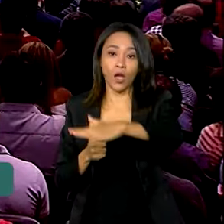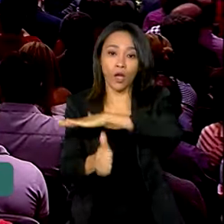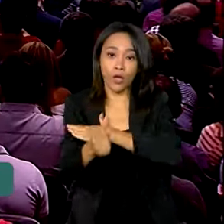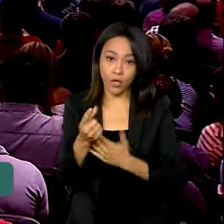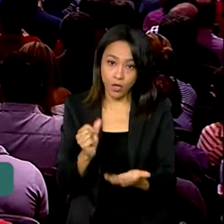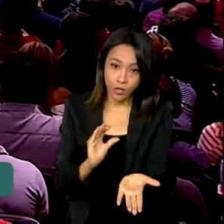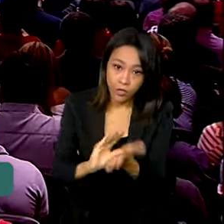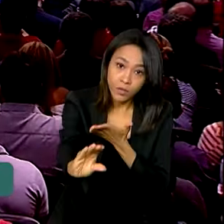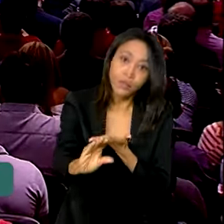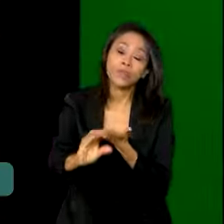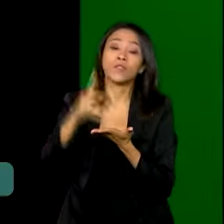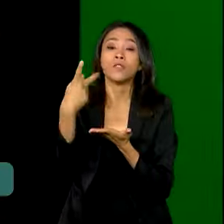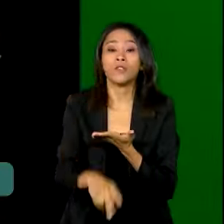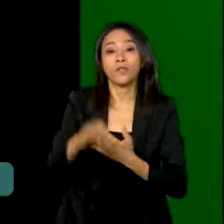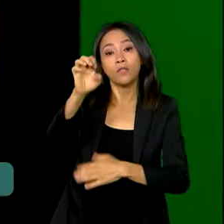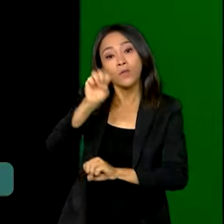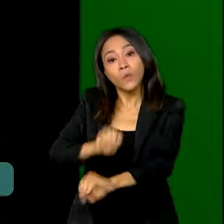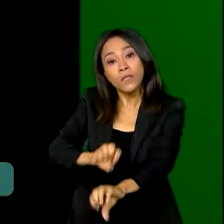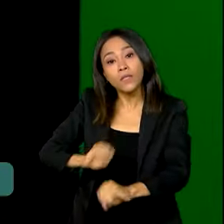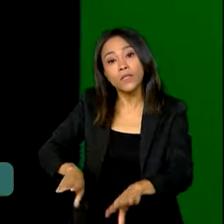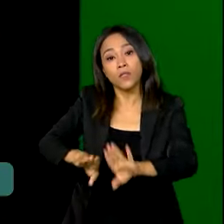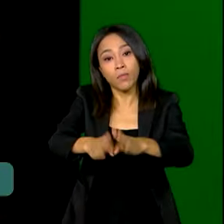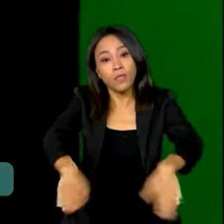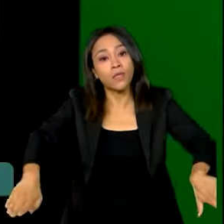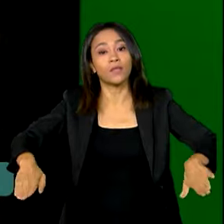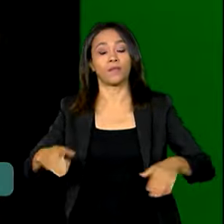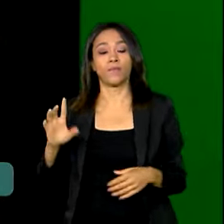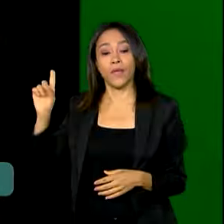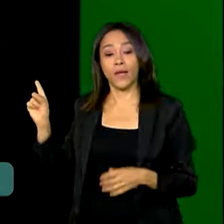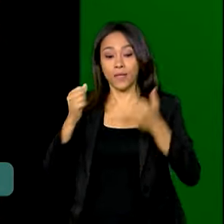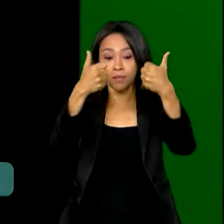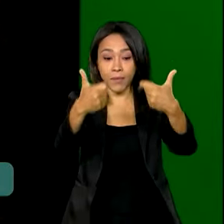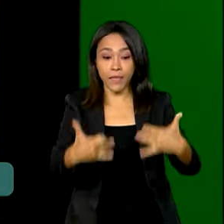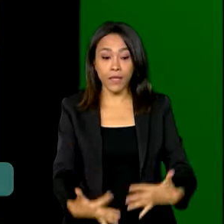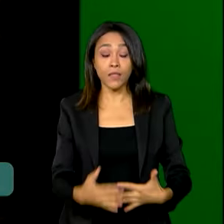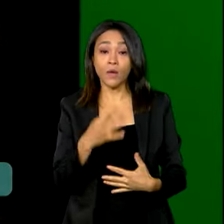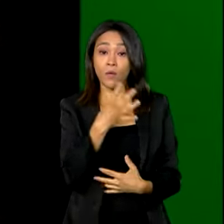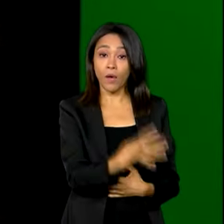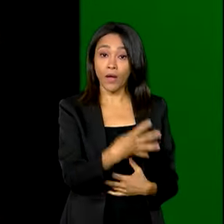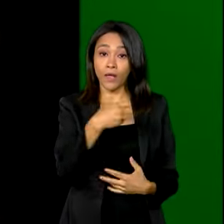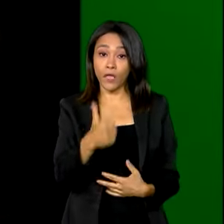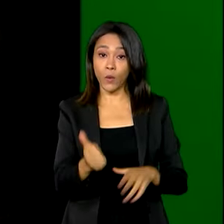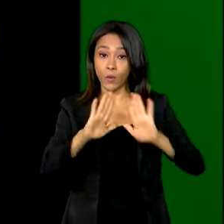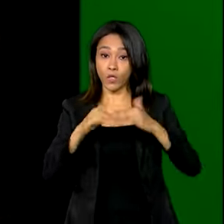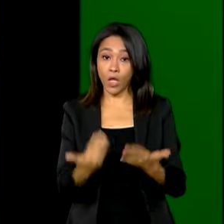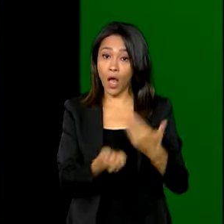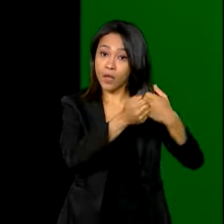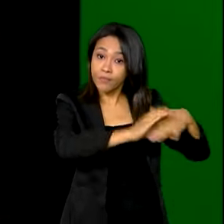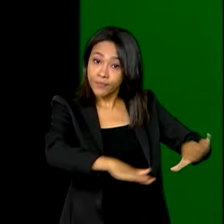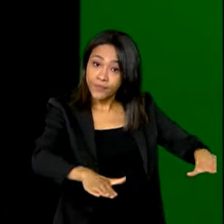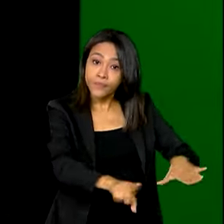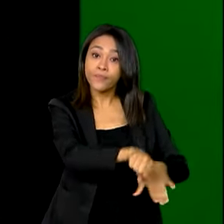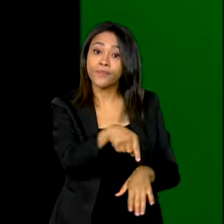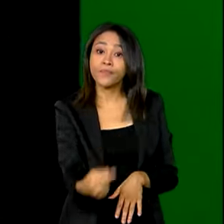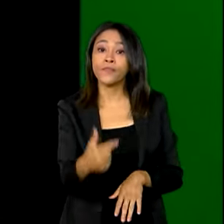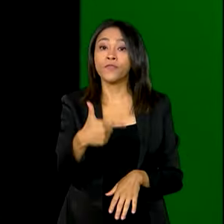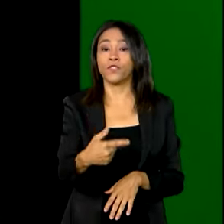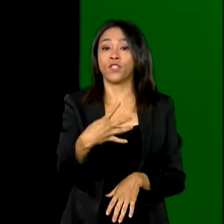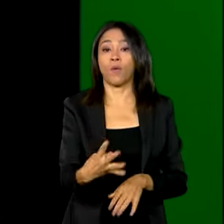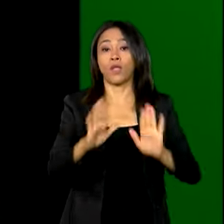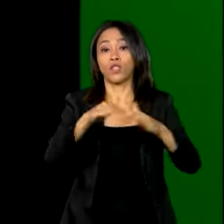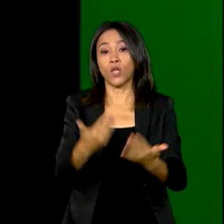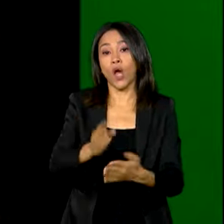básica no Estado. São creches, são 41 creches, 24 escolas de tempo integral